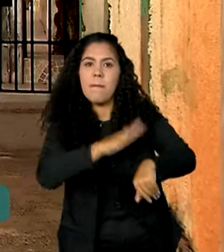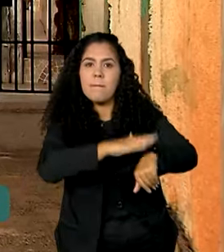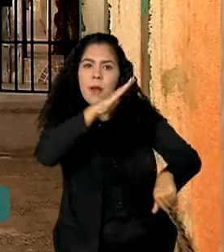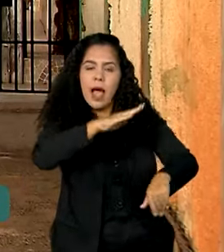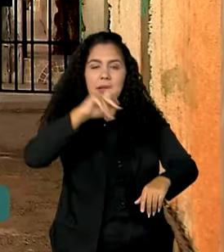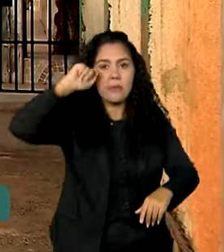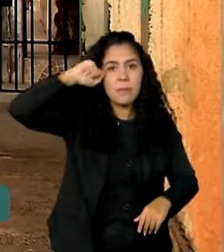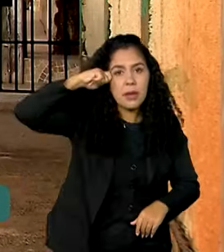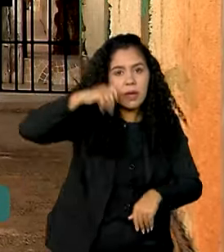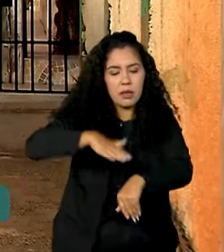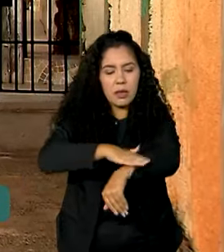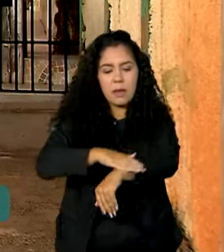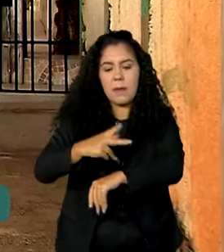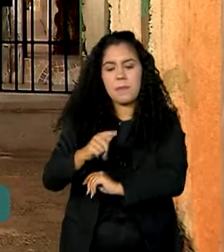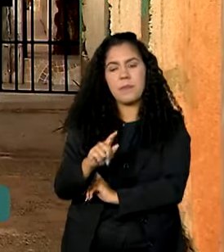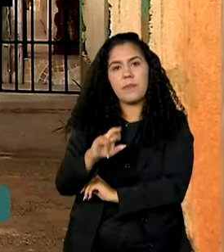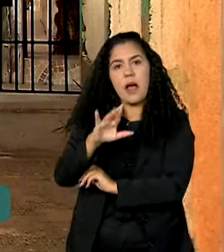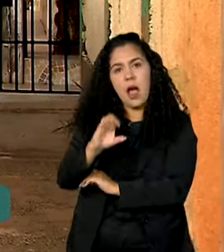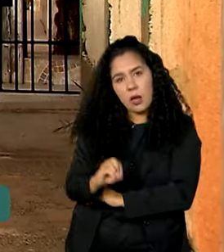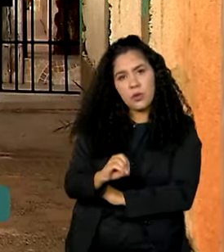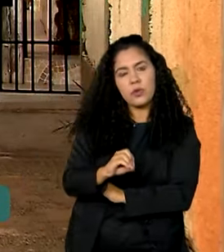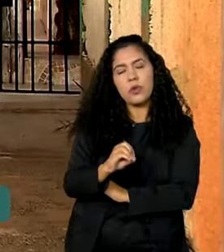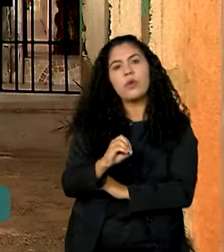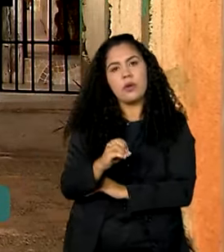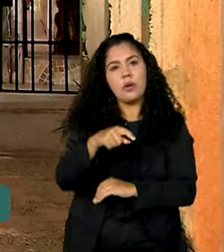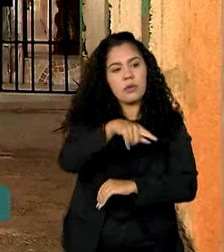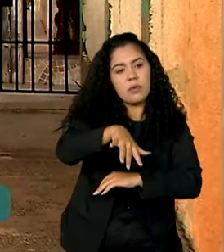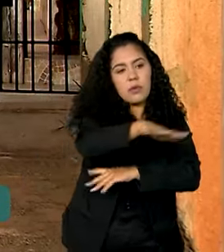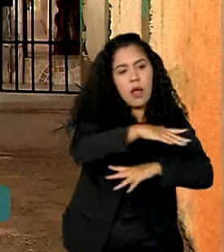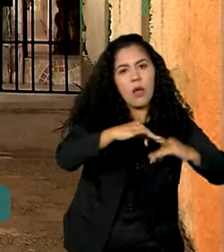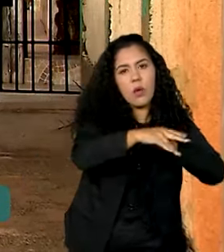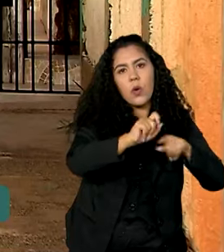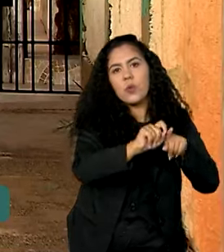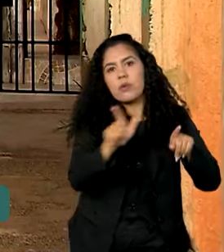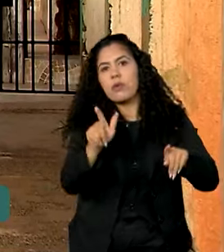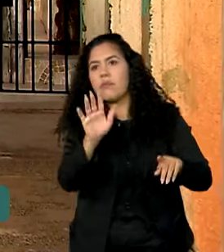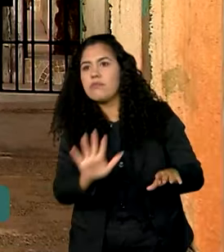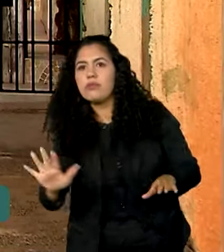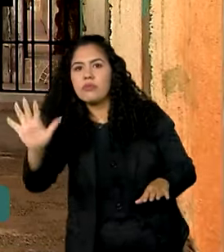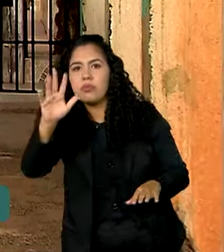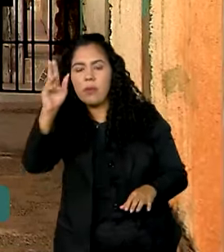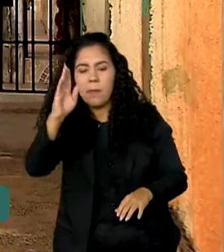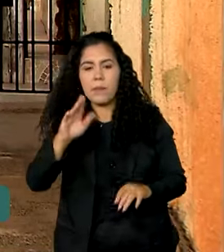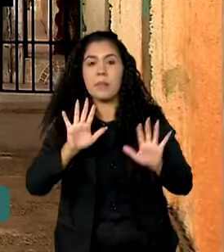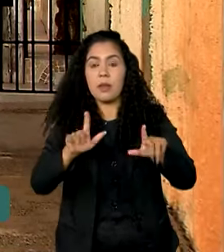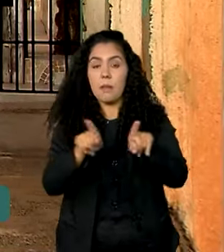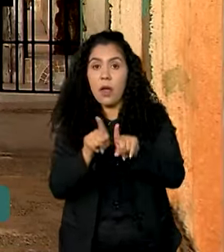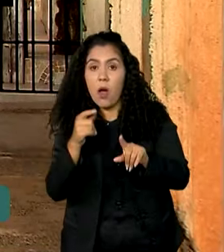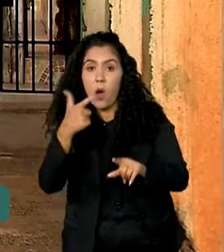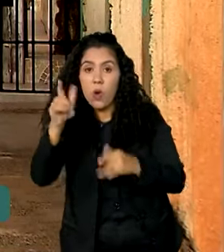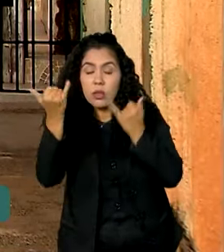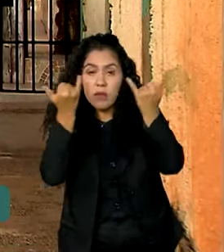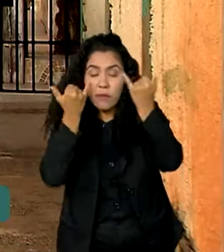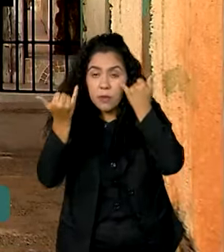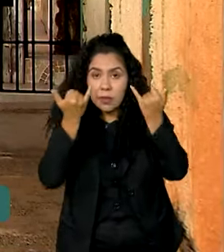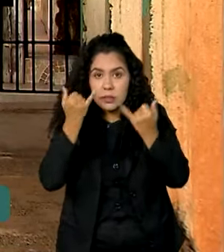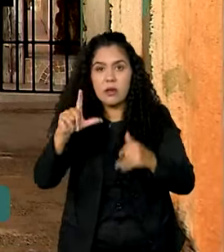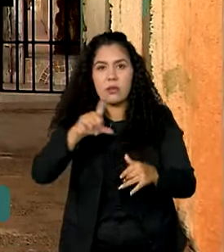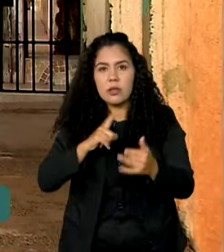pardos nas comunidades urbanas do que no restante do país. Outra informação extraída do Censo 2022